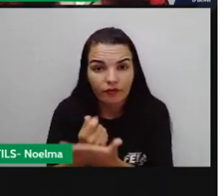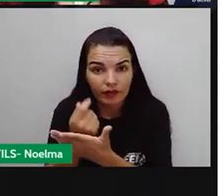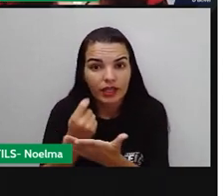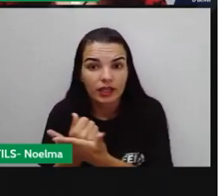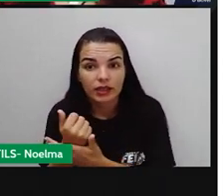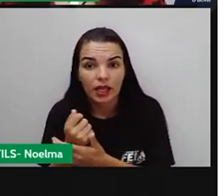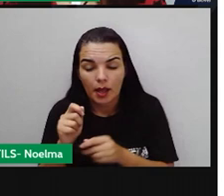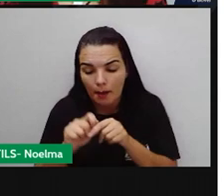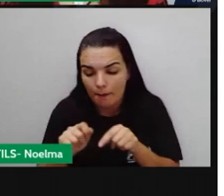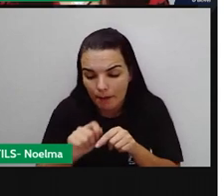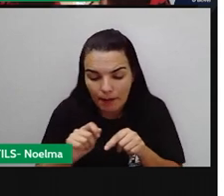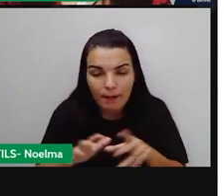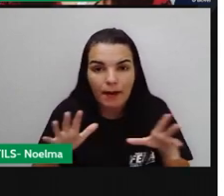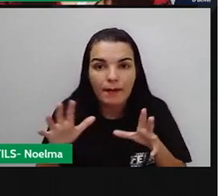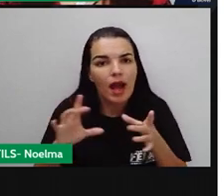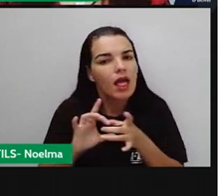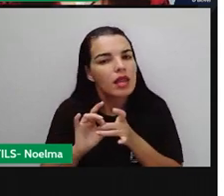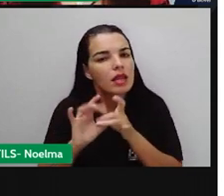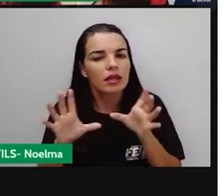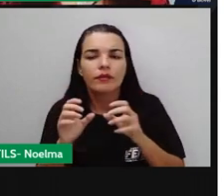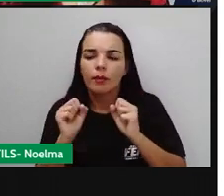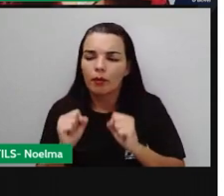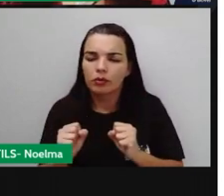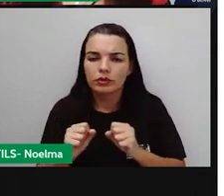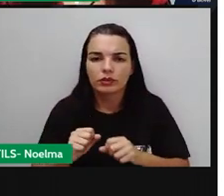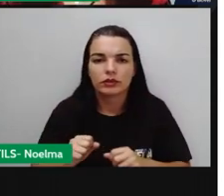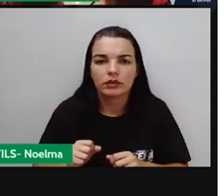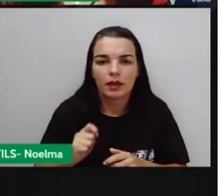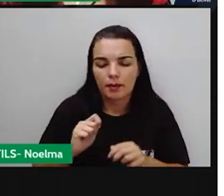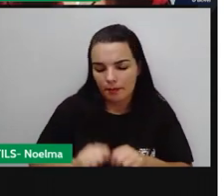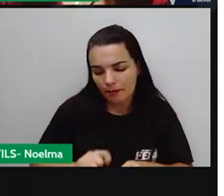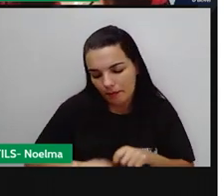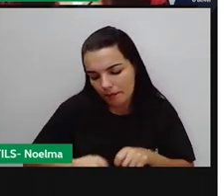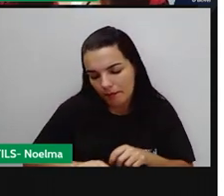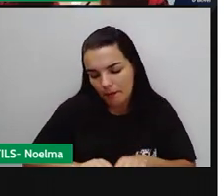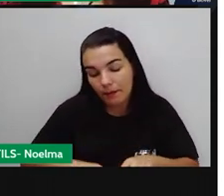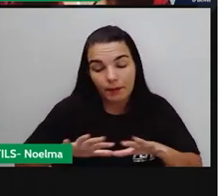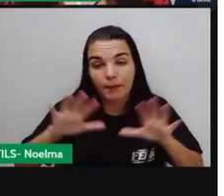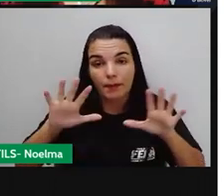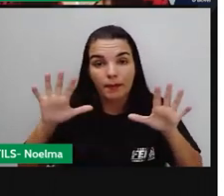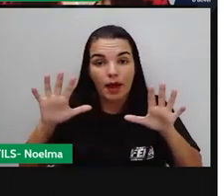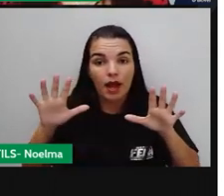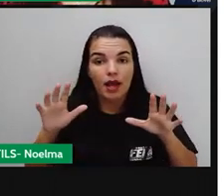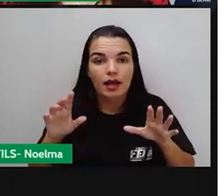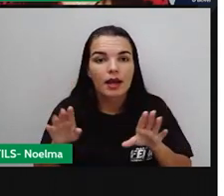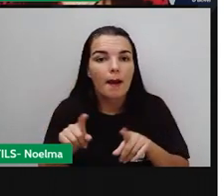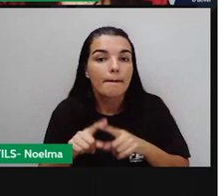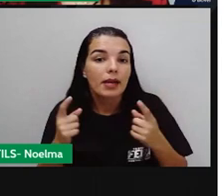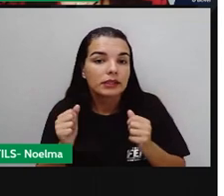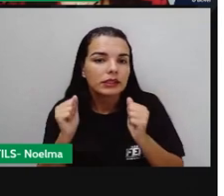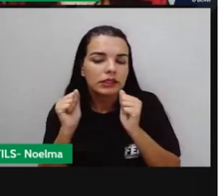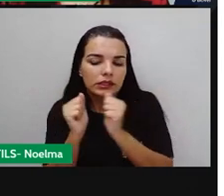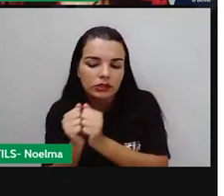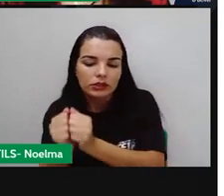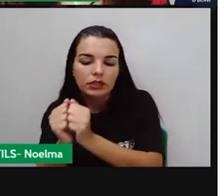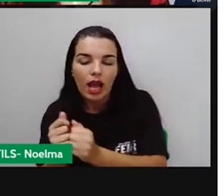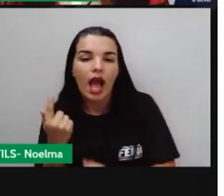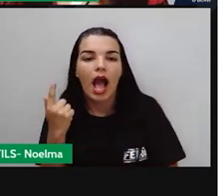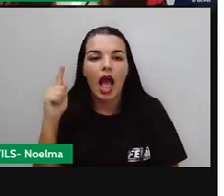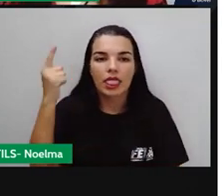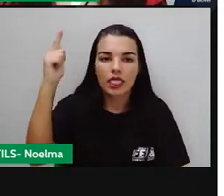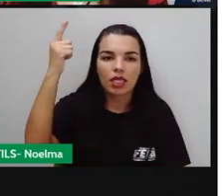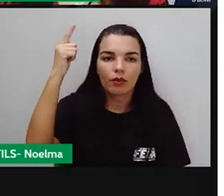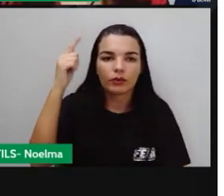crianças e a queima é livre. Pode queimar em qualquer lugar. Porém, é recomendável aí a assistência de um adulto.